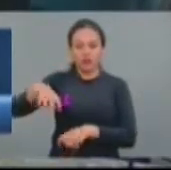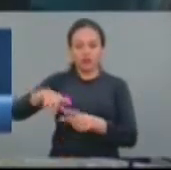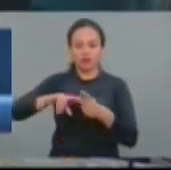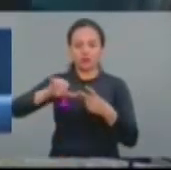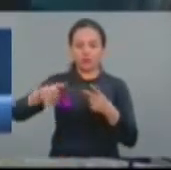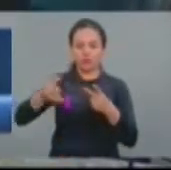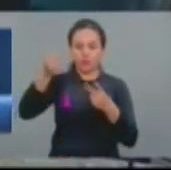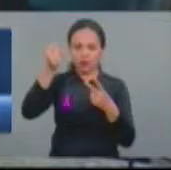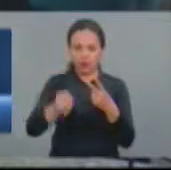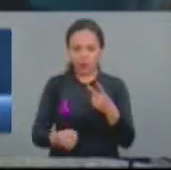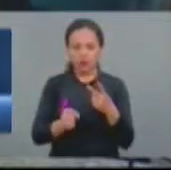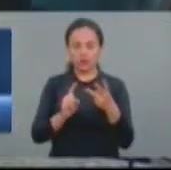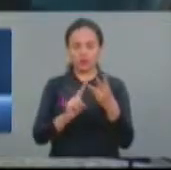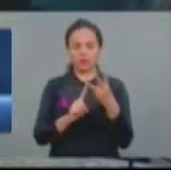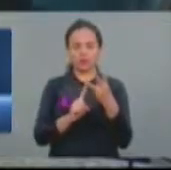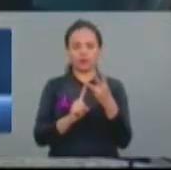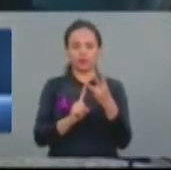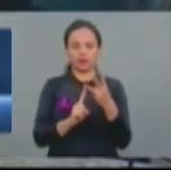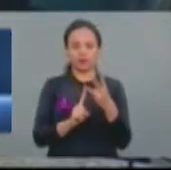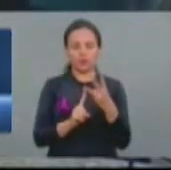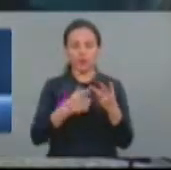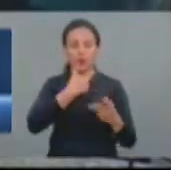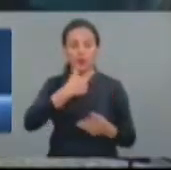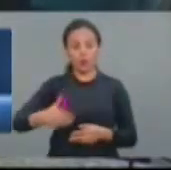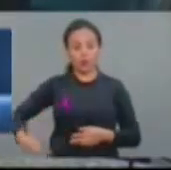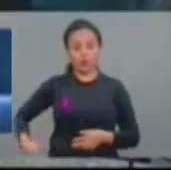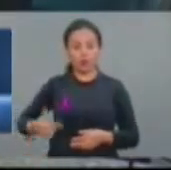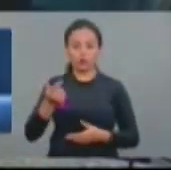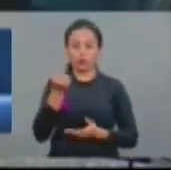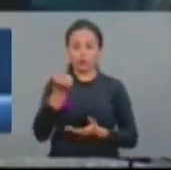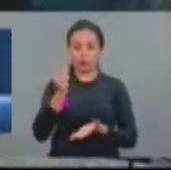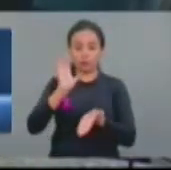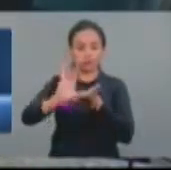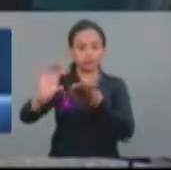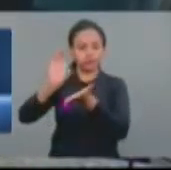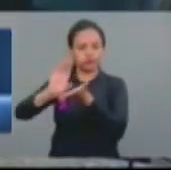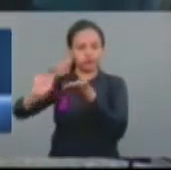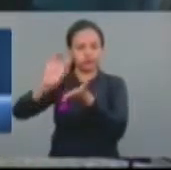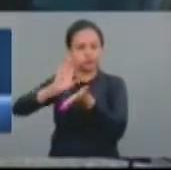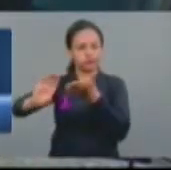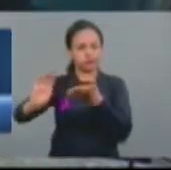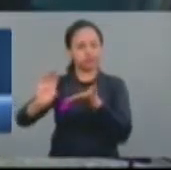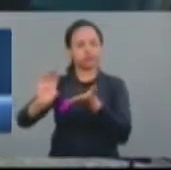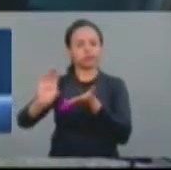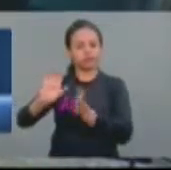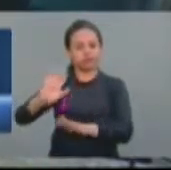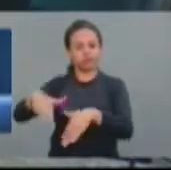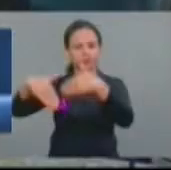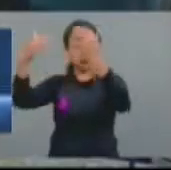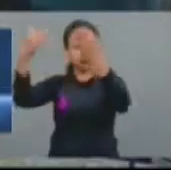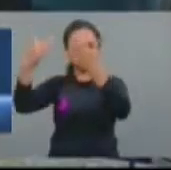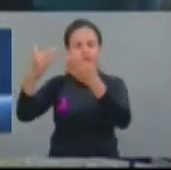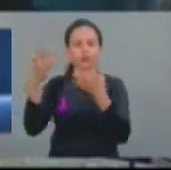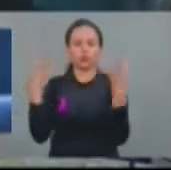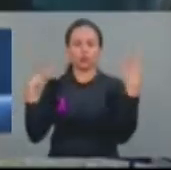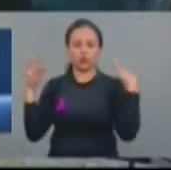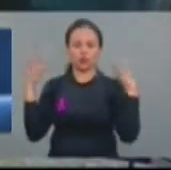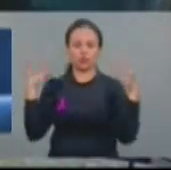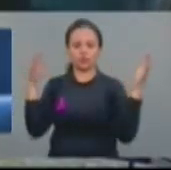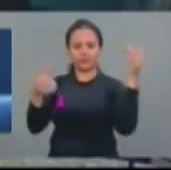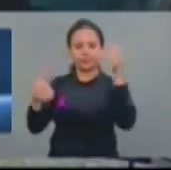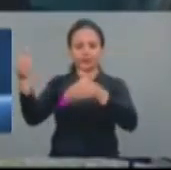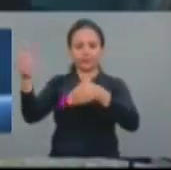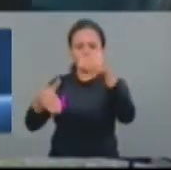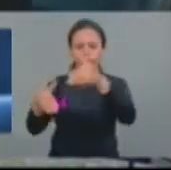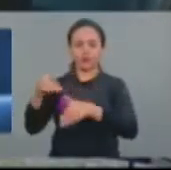Juazeiro, aonde o governo fez investimentos importantes para acolher melhor o nosso turista, onde foi